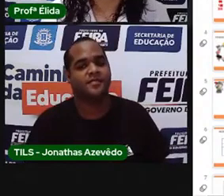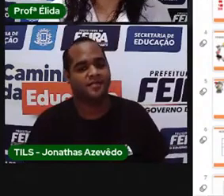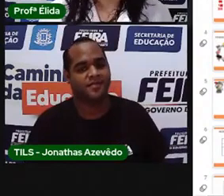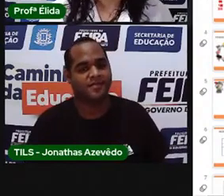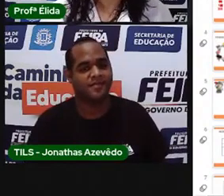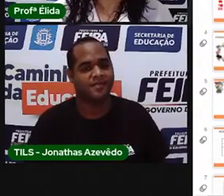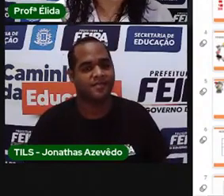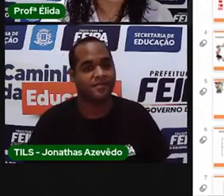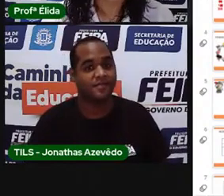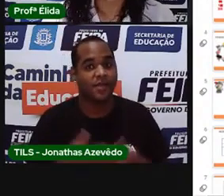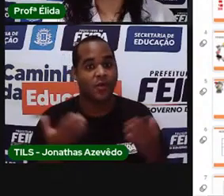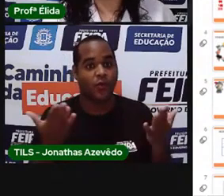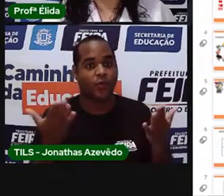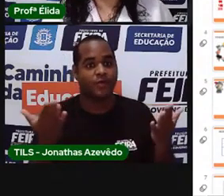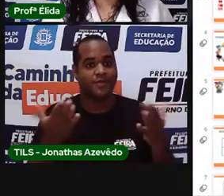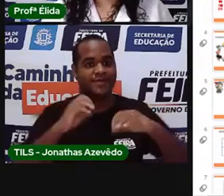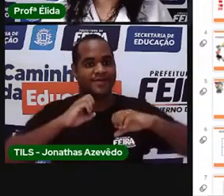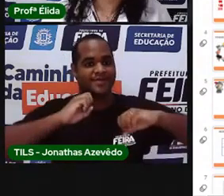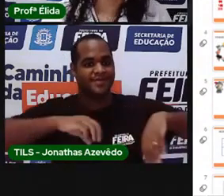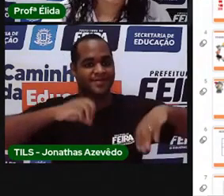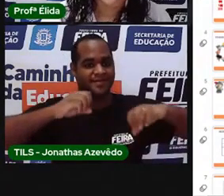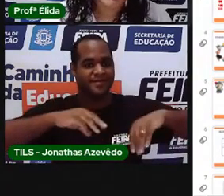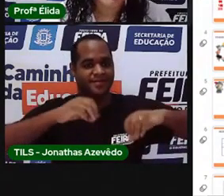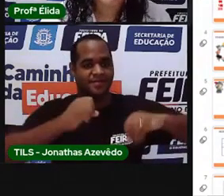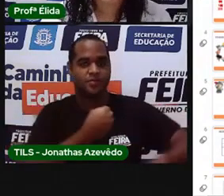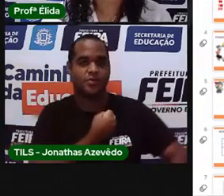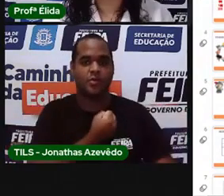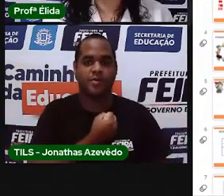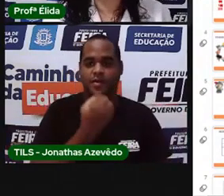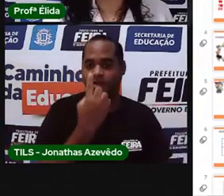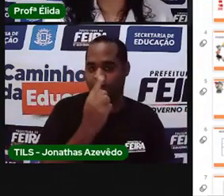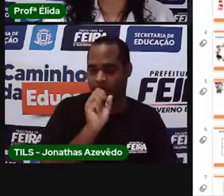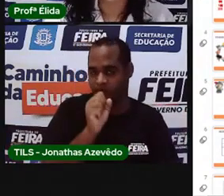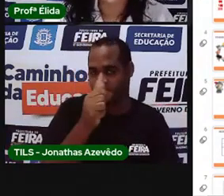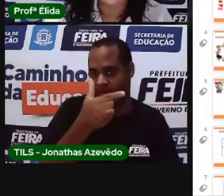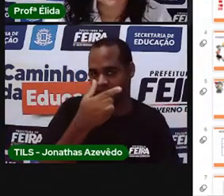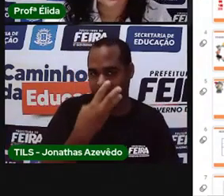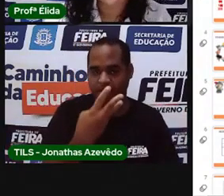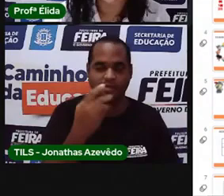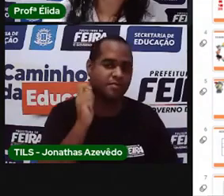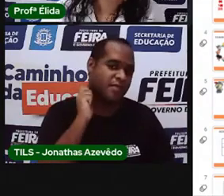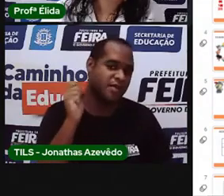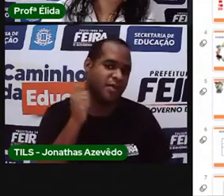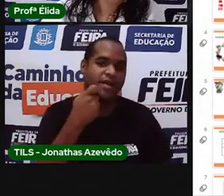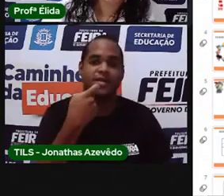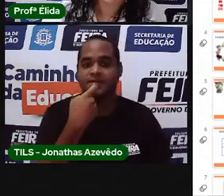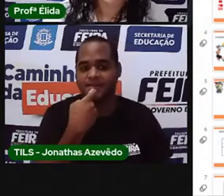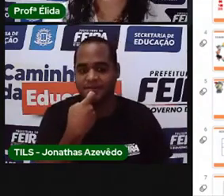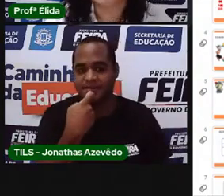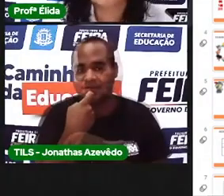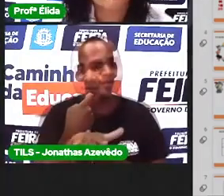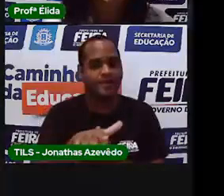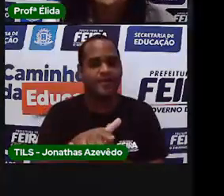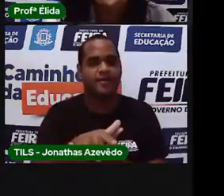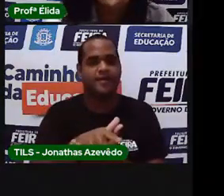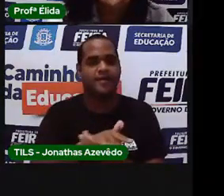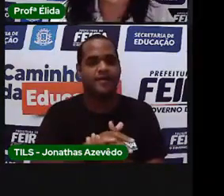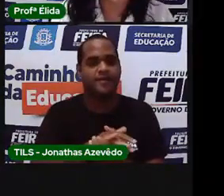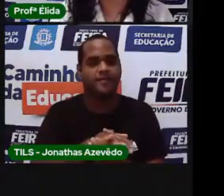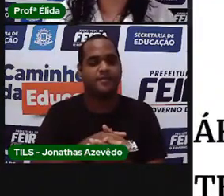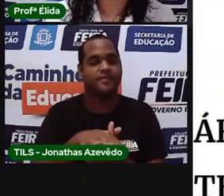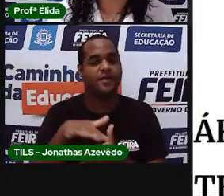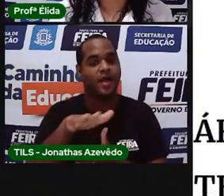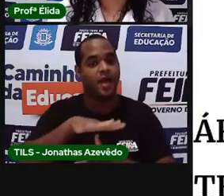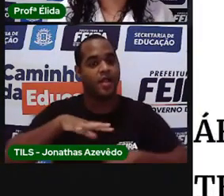A nossa aula é a aula 18, 23 de abril, uma sexta-feira. A